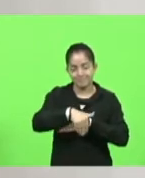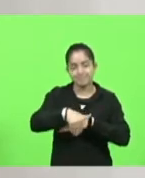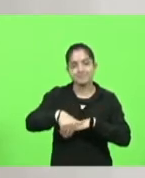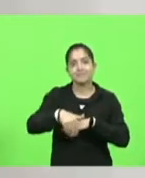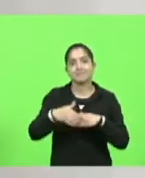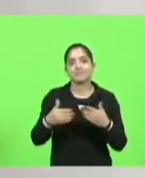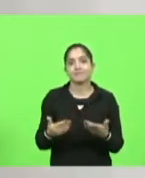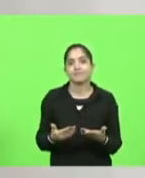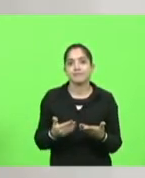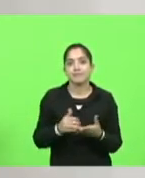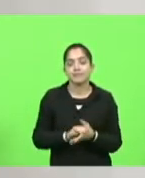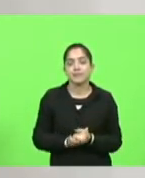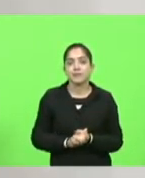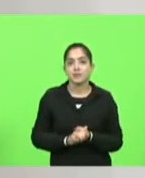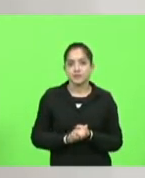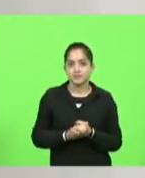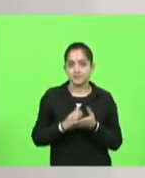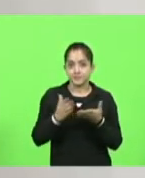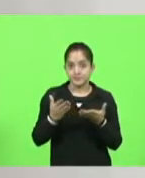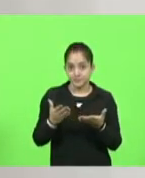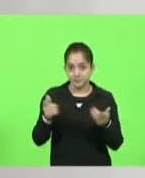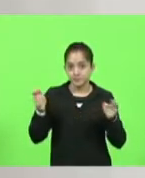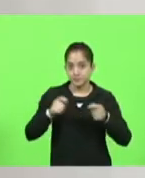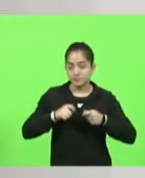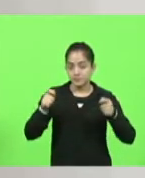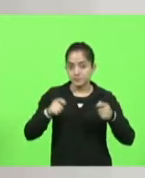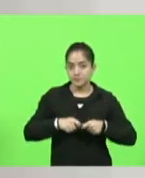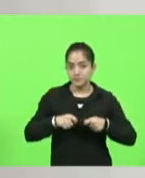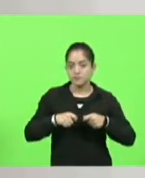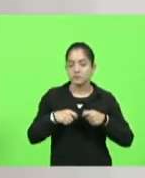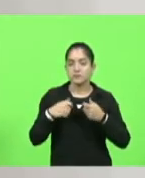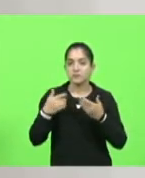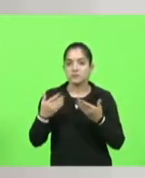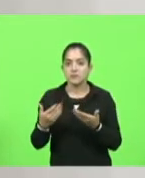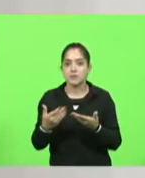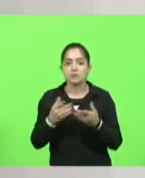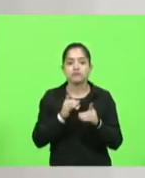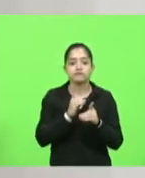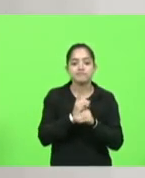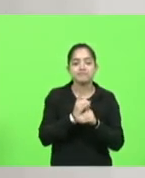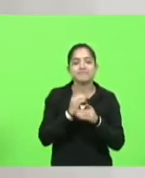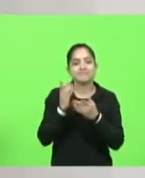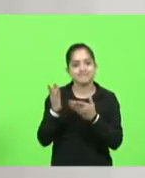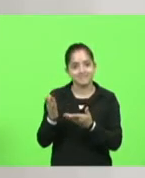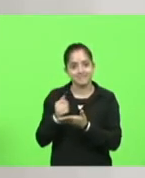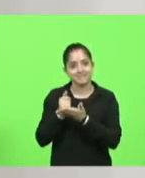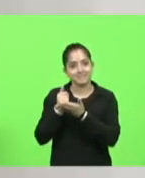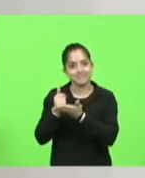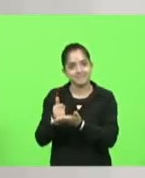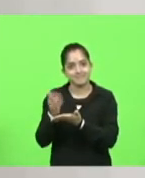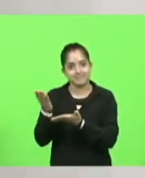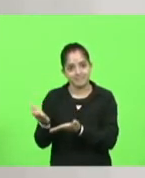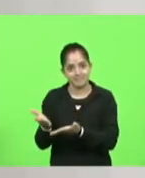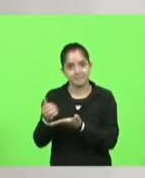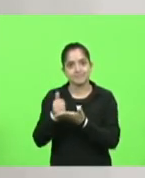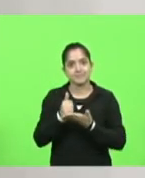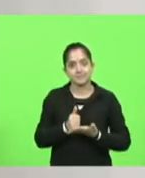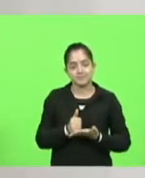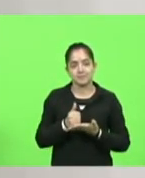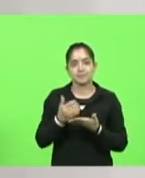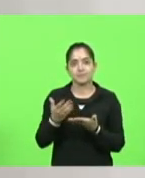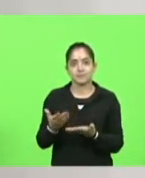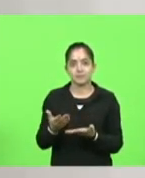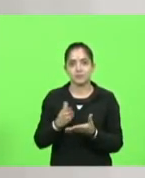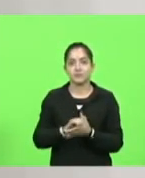e eu falgo em saber que a gente tem a possibilidade de encontrar na Fiesc esse apoio, senhor presidente. E vossa excelência também